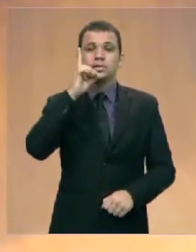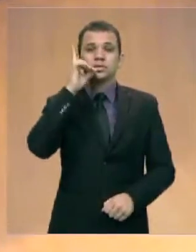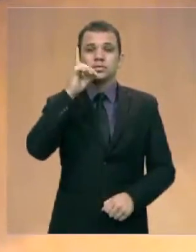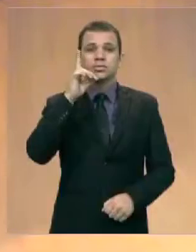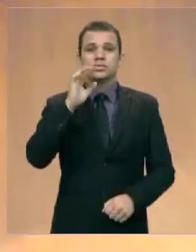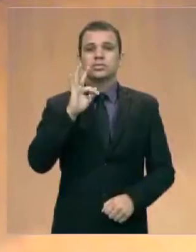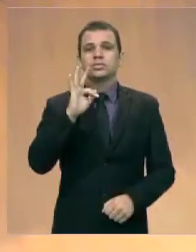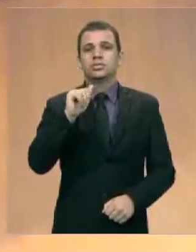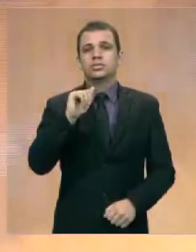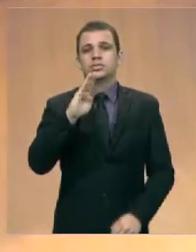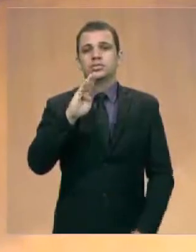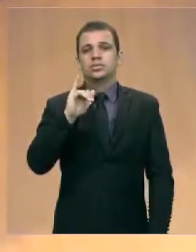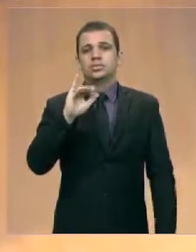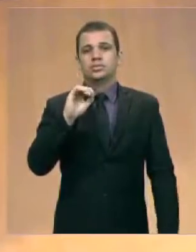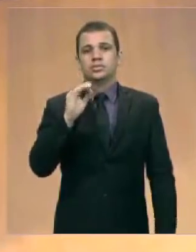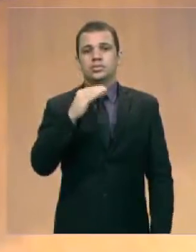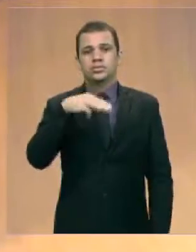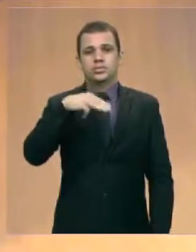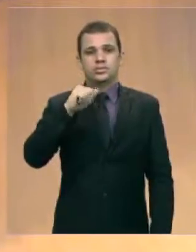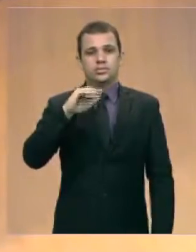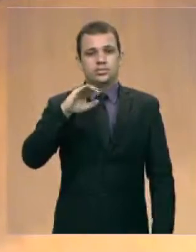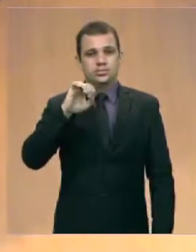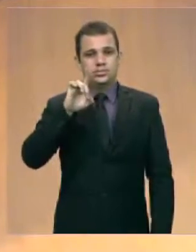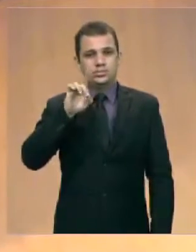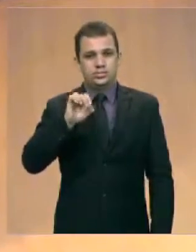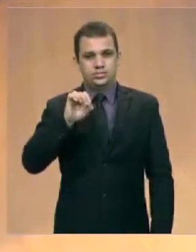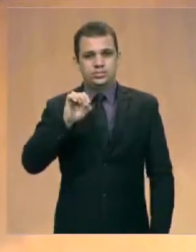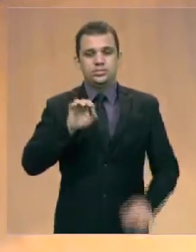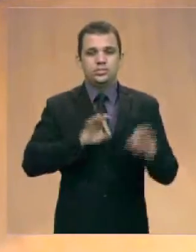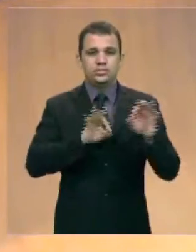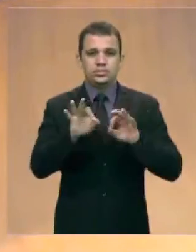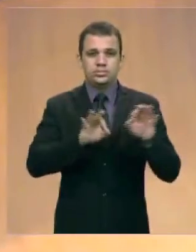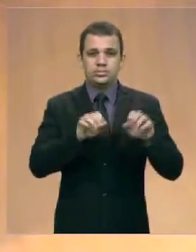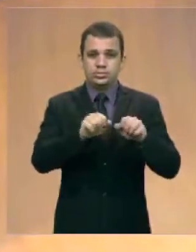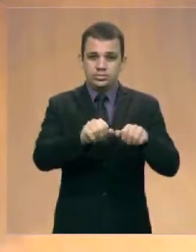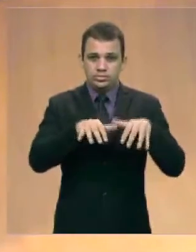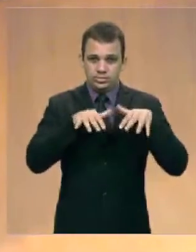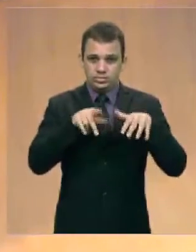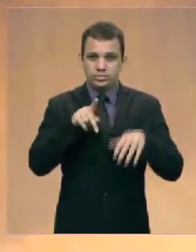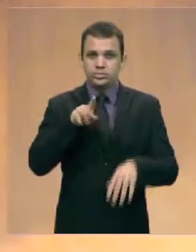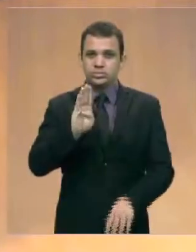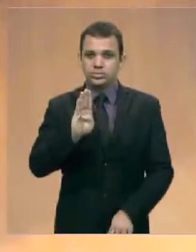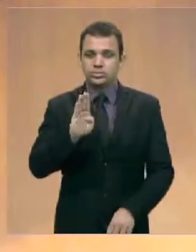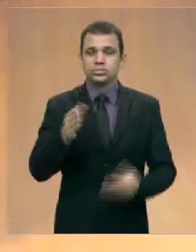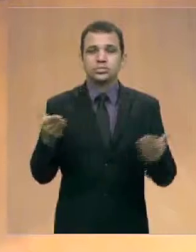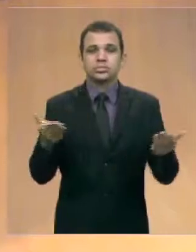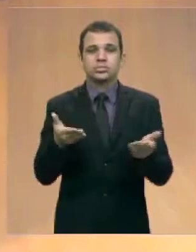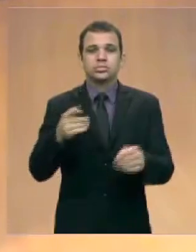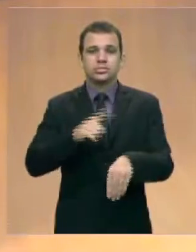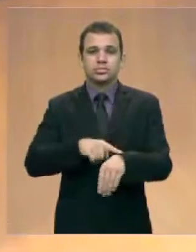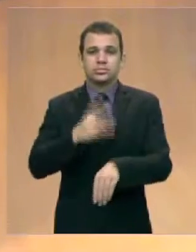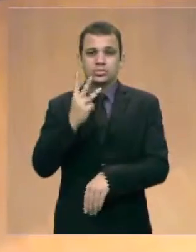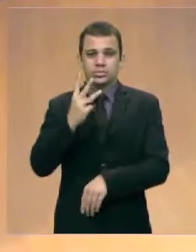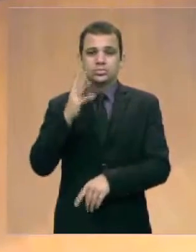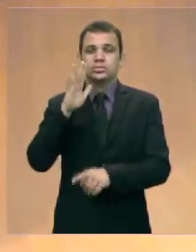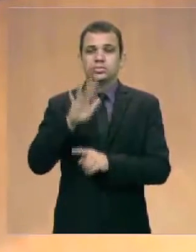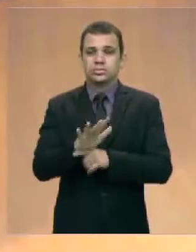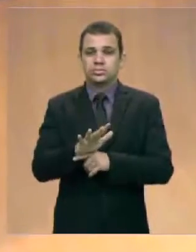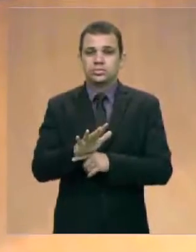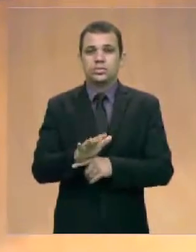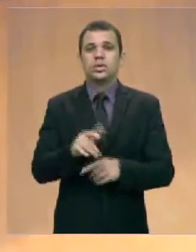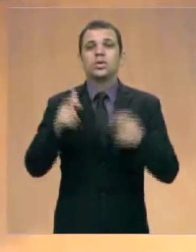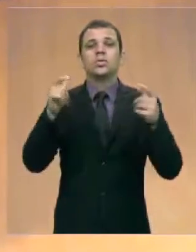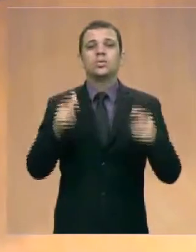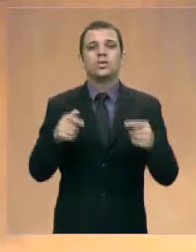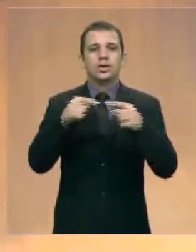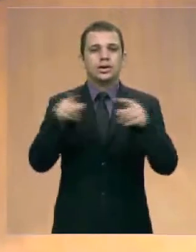Fábio Macedo, e ele, acabei de falar com ele, nós hoje aqui, hoje às 15 horas, na sala de